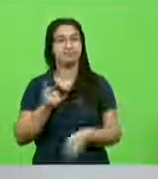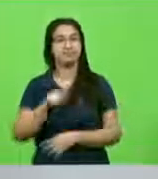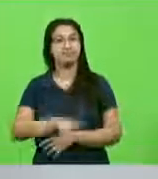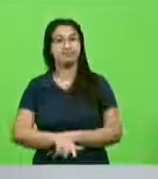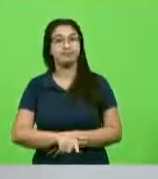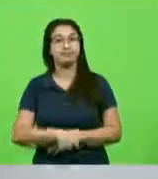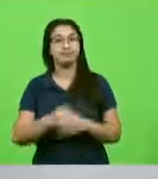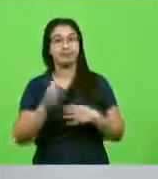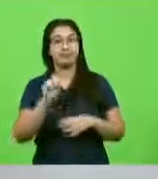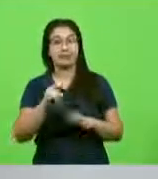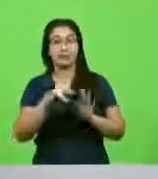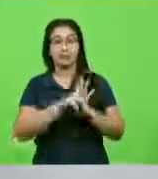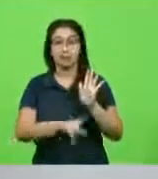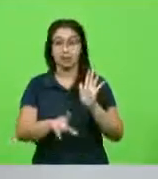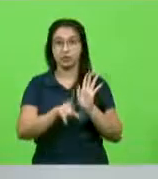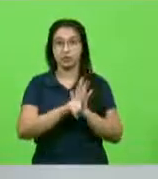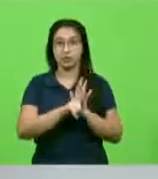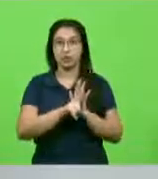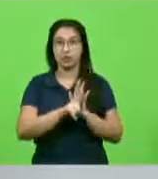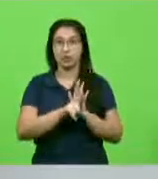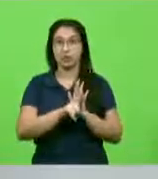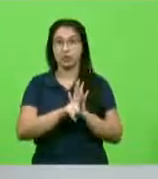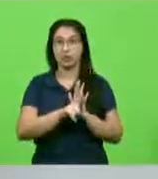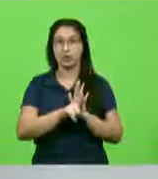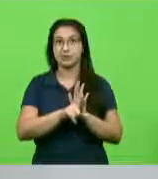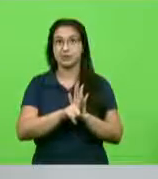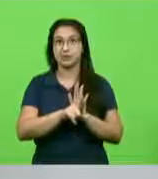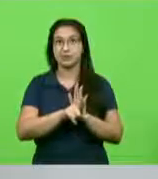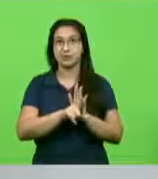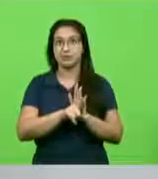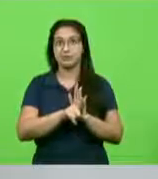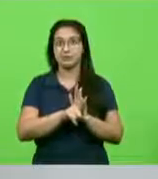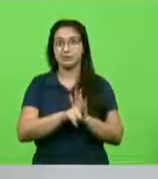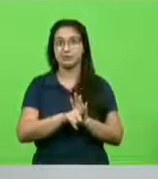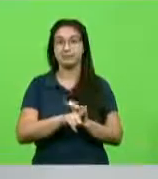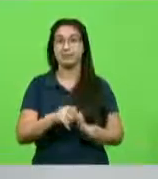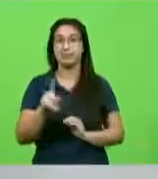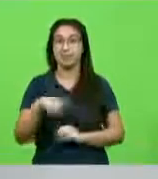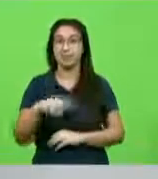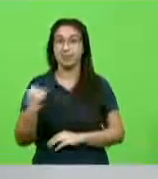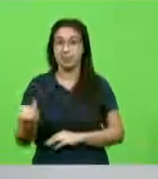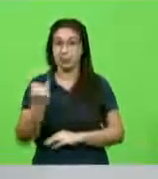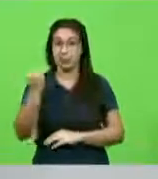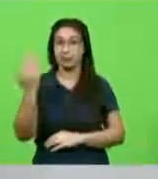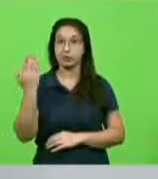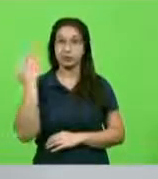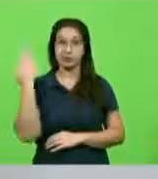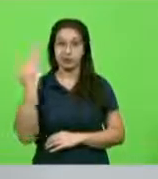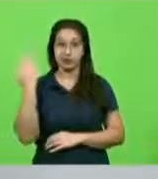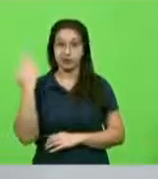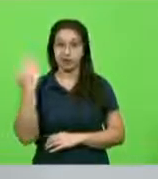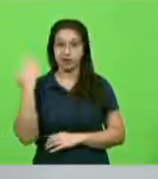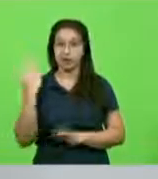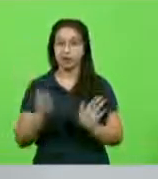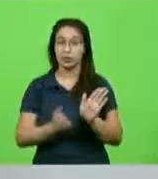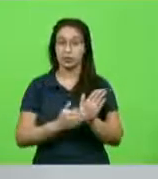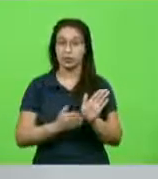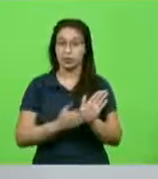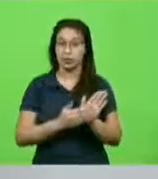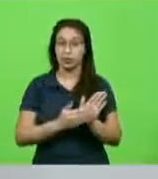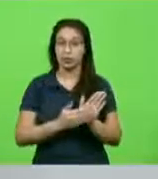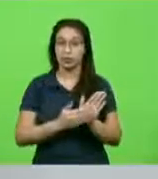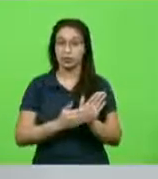se esse projeto de lei, pode focar em mim aqui, já era essencial quando a gente propôs